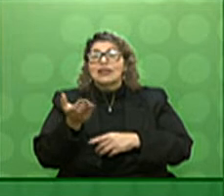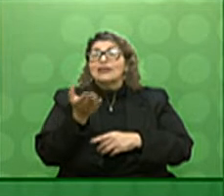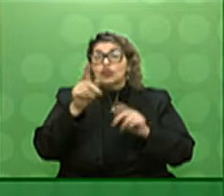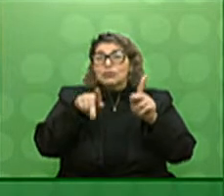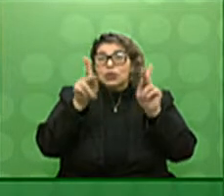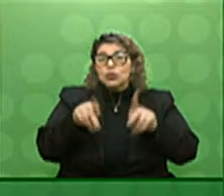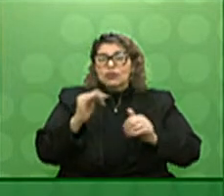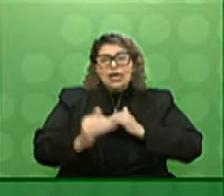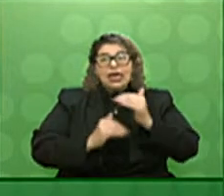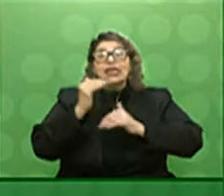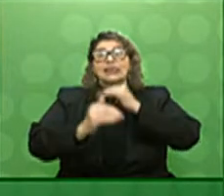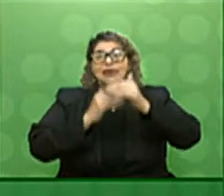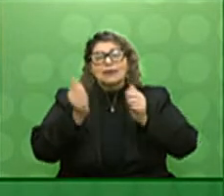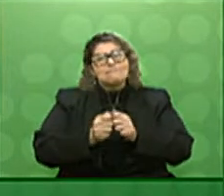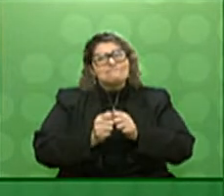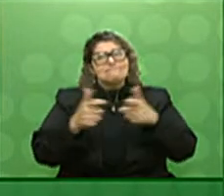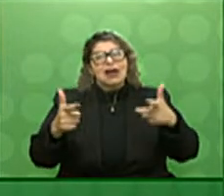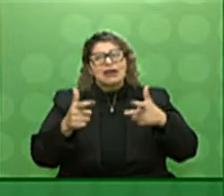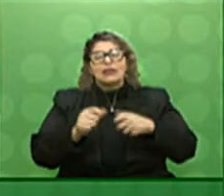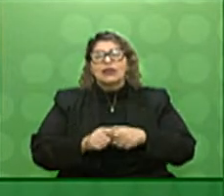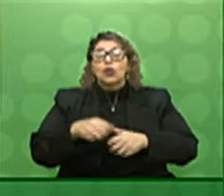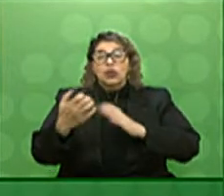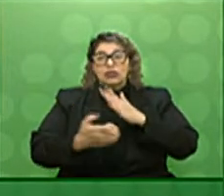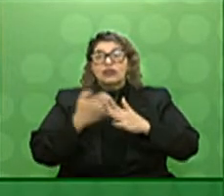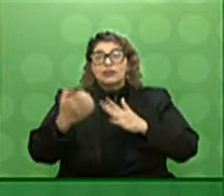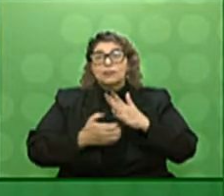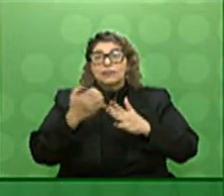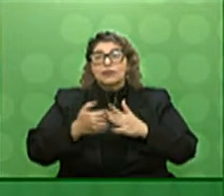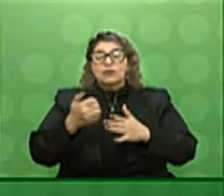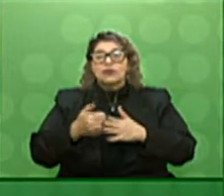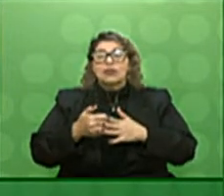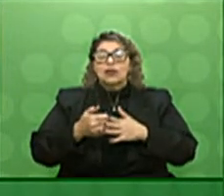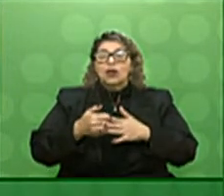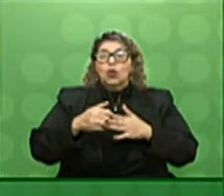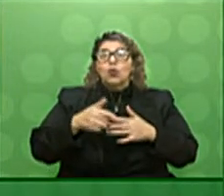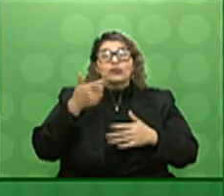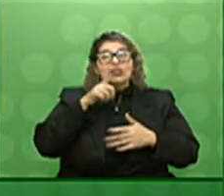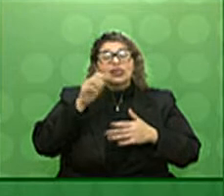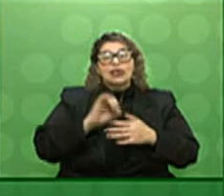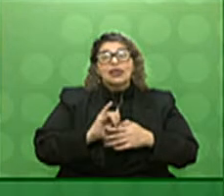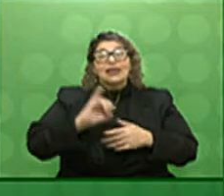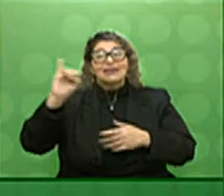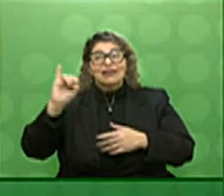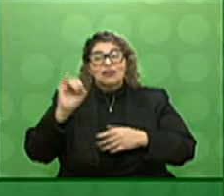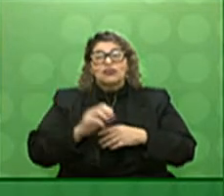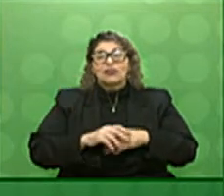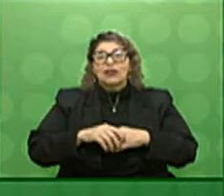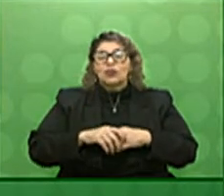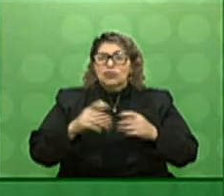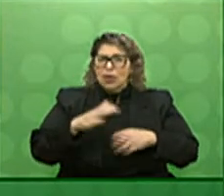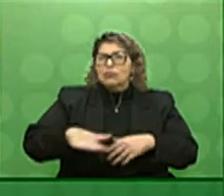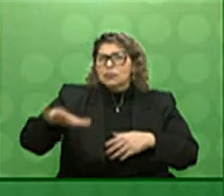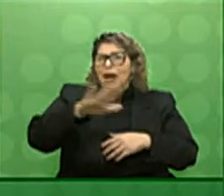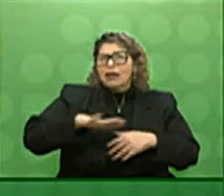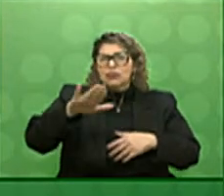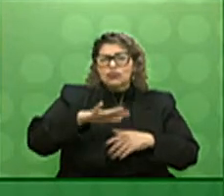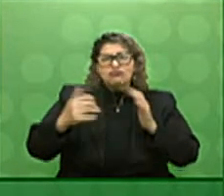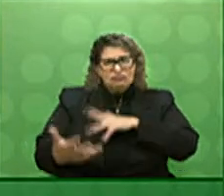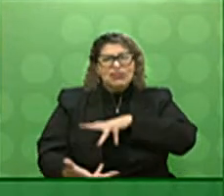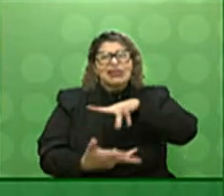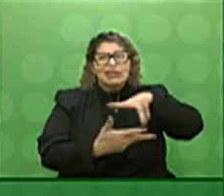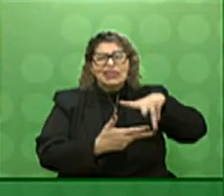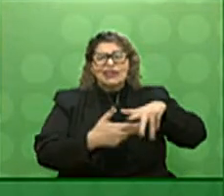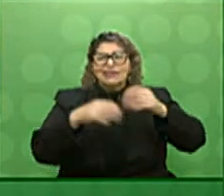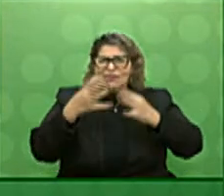e cresceremos ainda mais quando nossas empresas acessarem mais o mercado externo temos um espaço a ocupar no planeta exportando